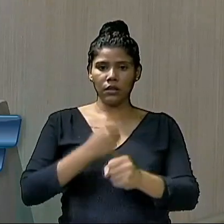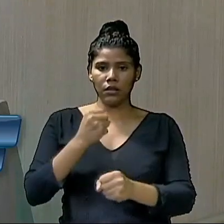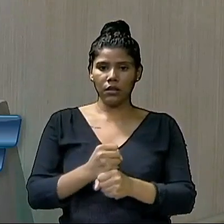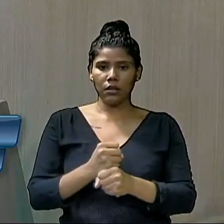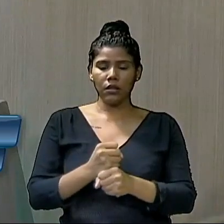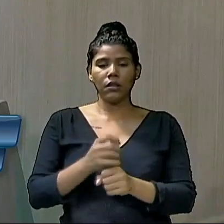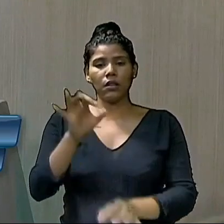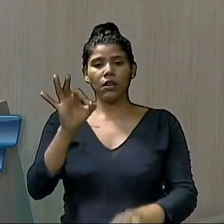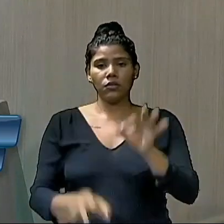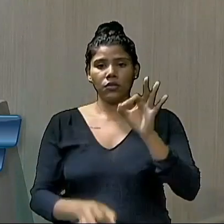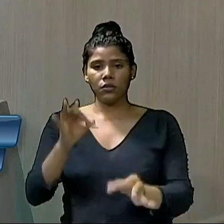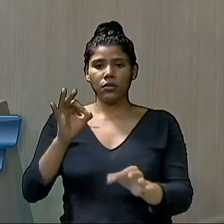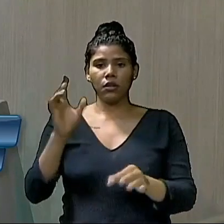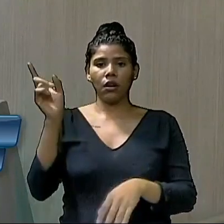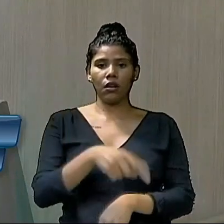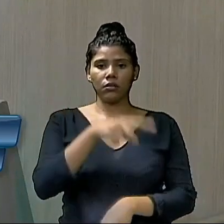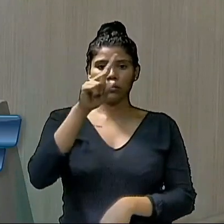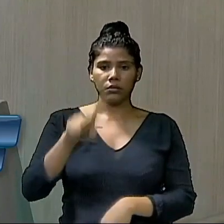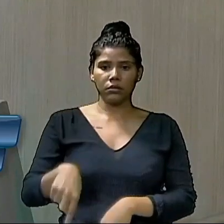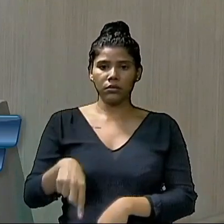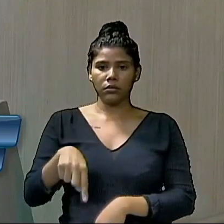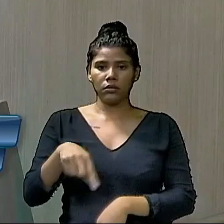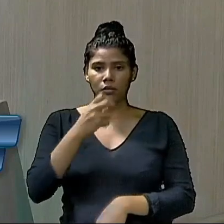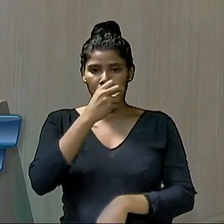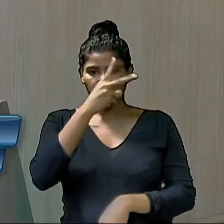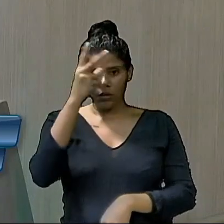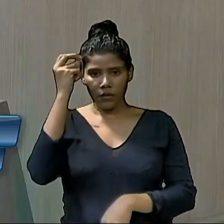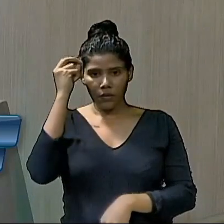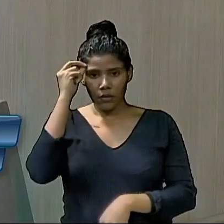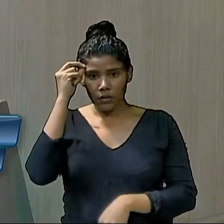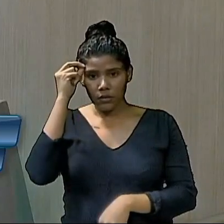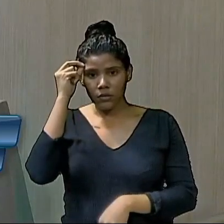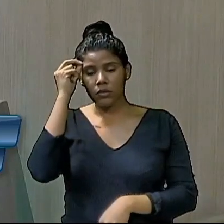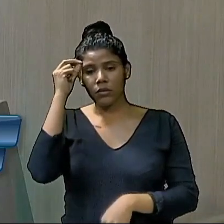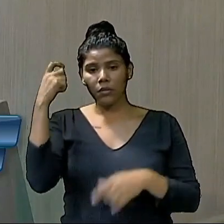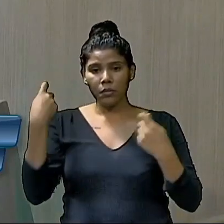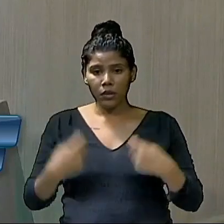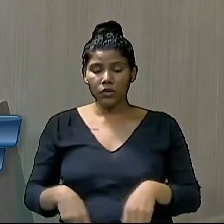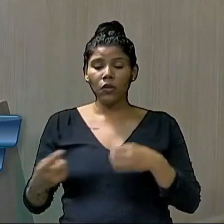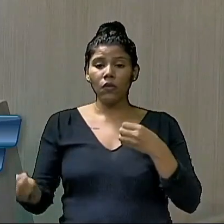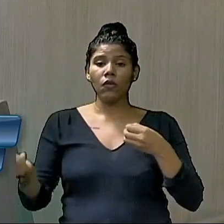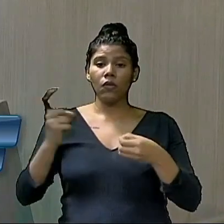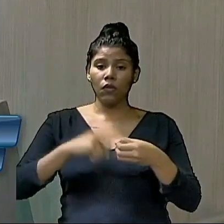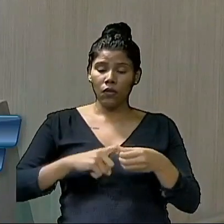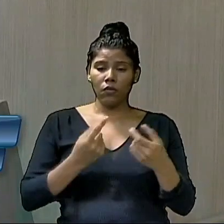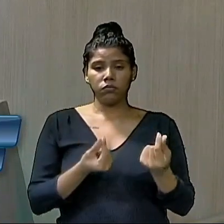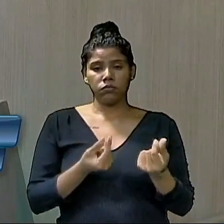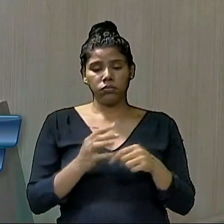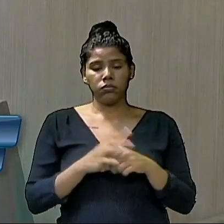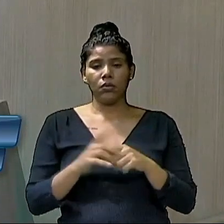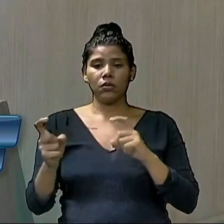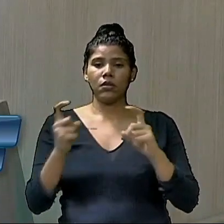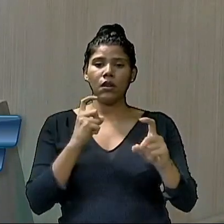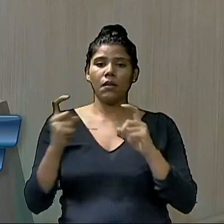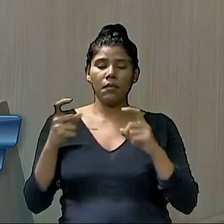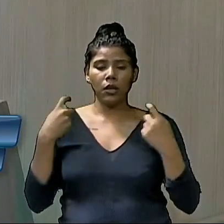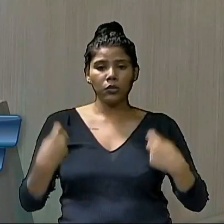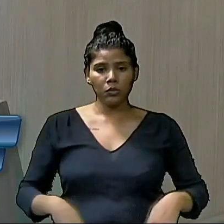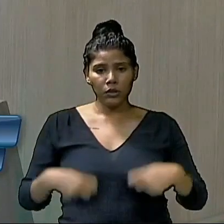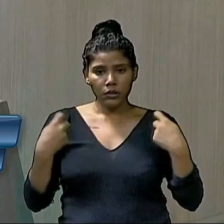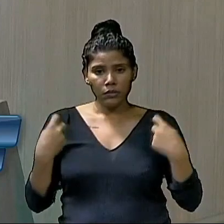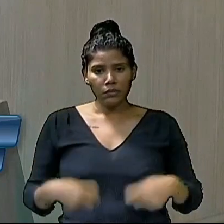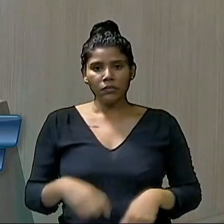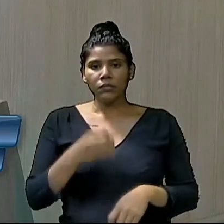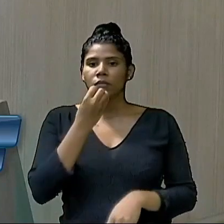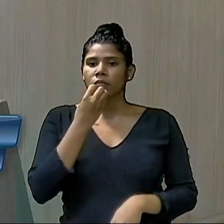derrubou e a prefeitura teve que devolver, que é o que a gente espera que aconteça agora. E esse debate precisa ser